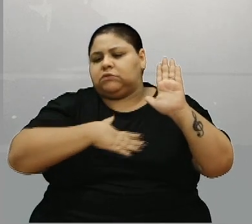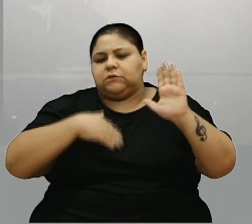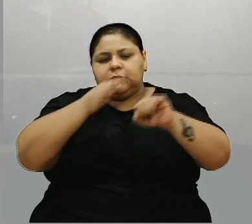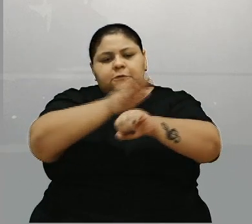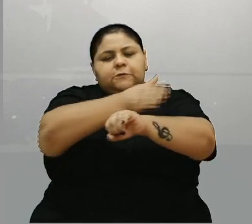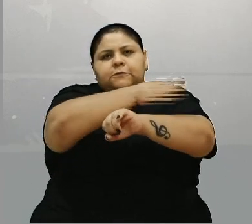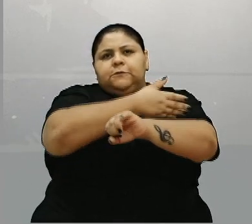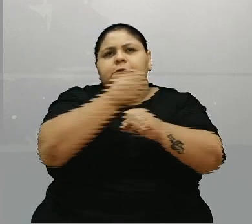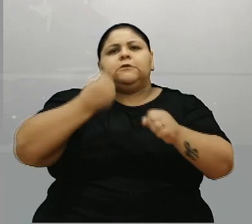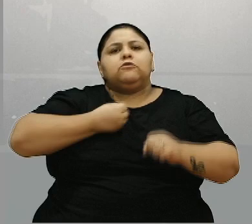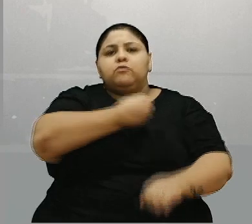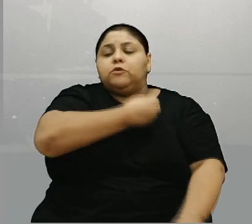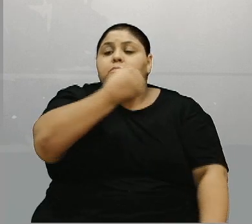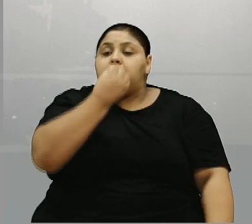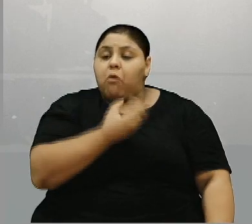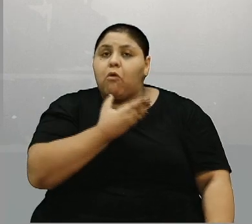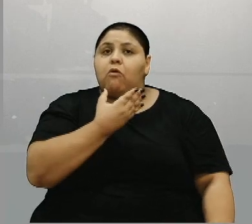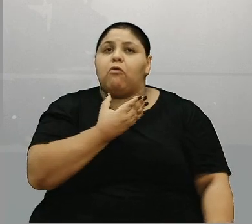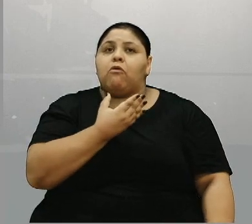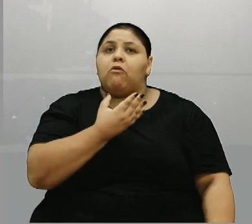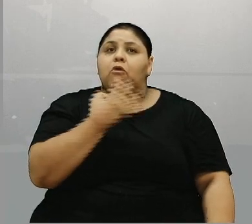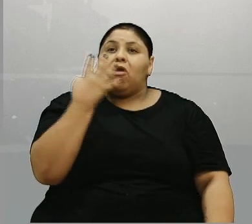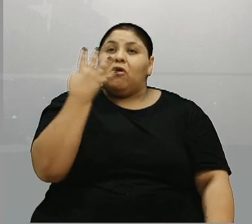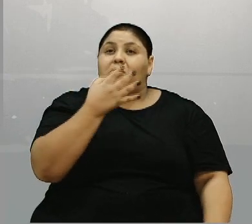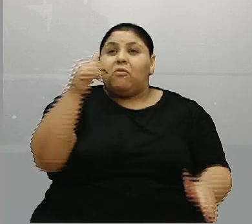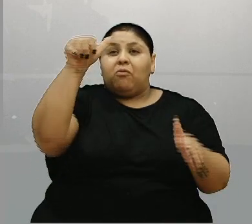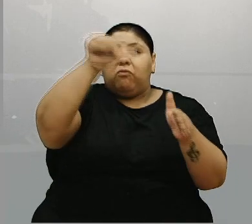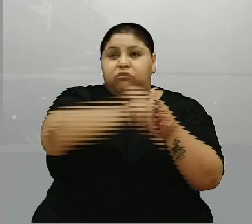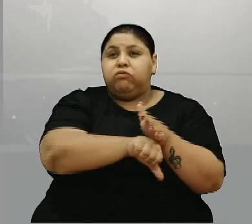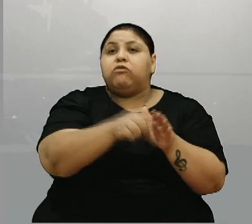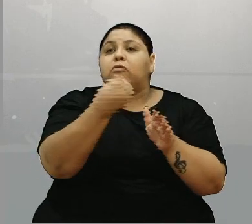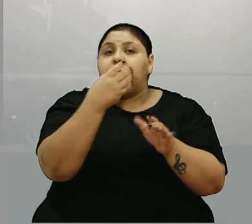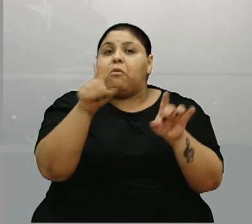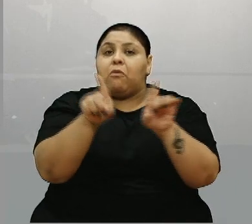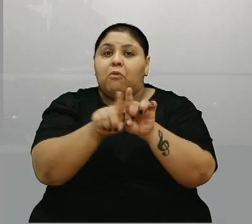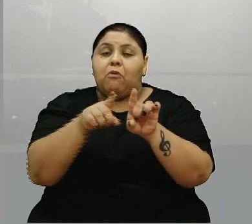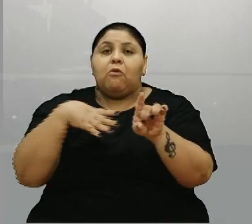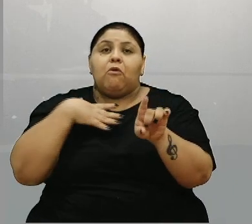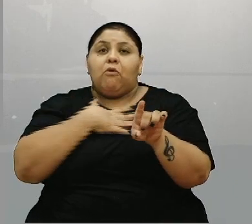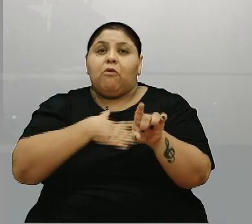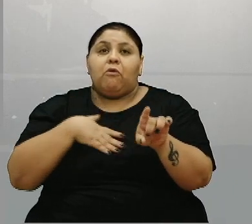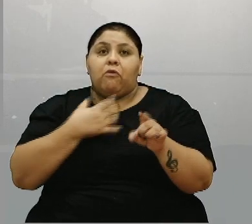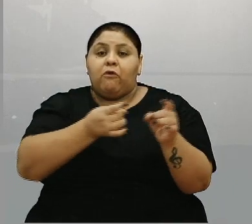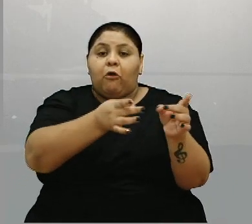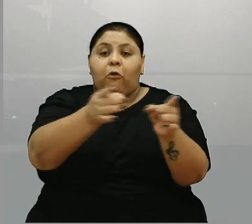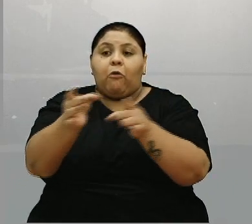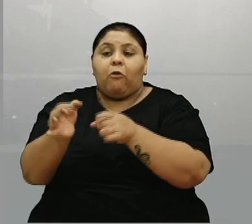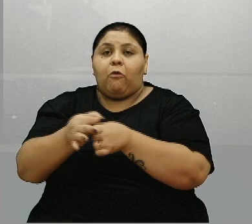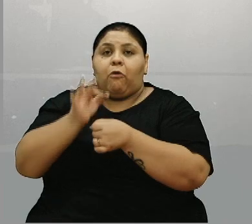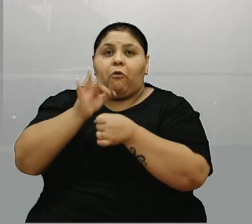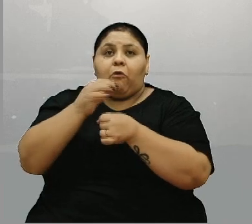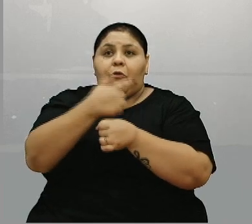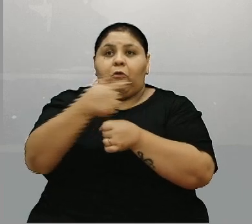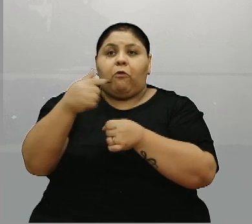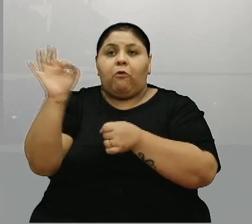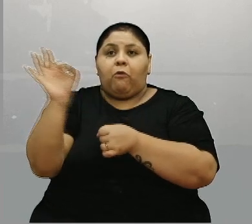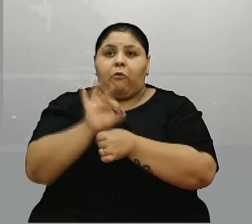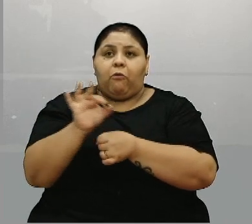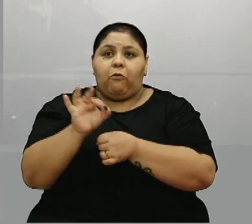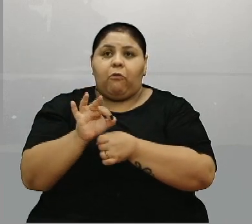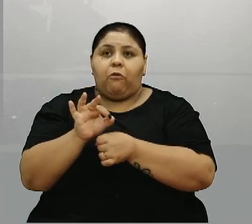São números muito bons. E os quatro piores são muito bons também, que é a satisfação com a venda da uva, 77%.